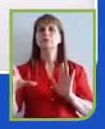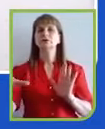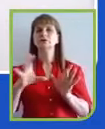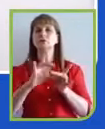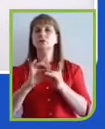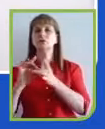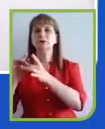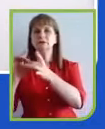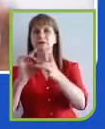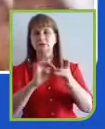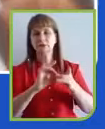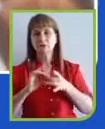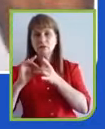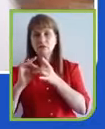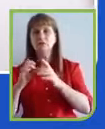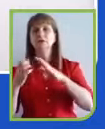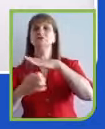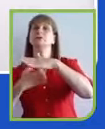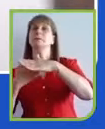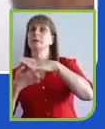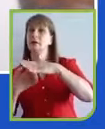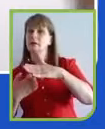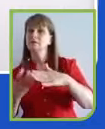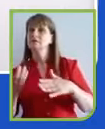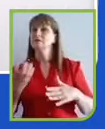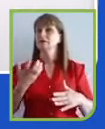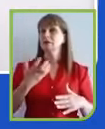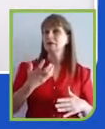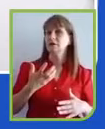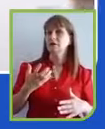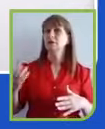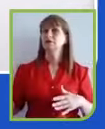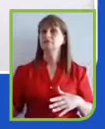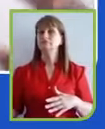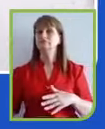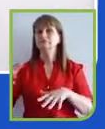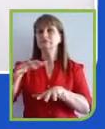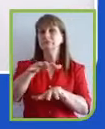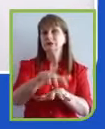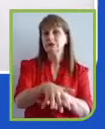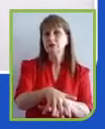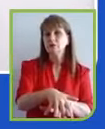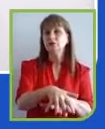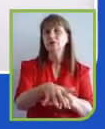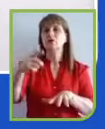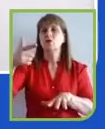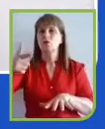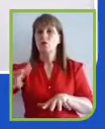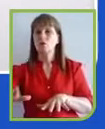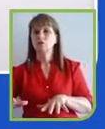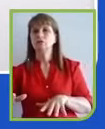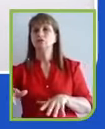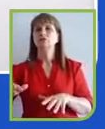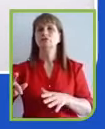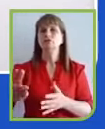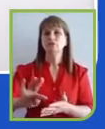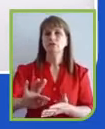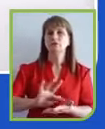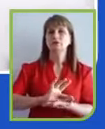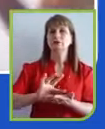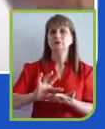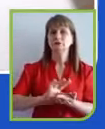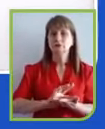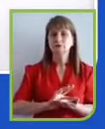a sua contribuição, intercalando com fornecedores que poderiam estar com algum material, entregando para quem poderia